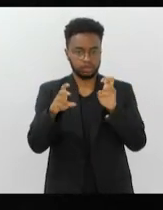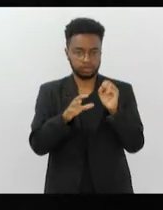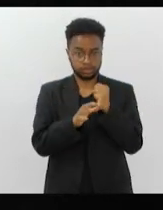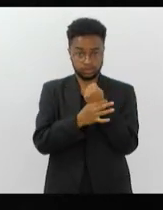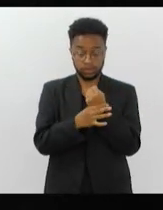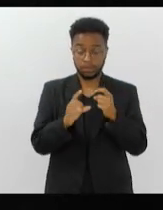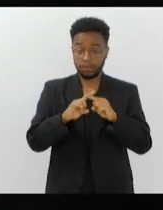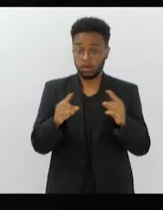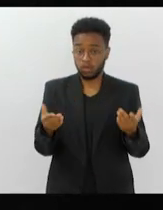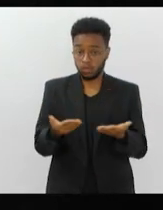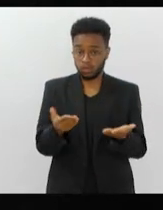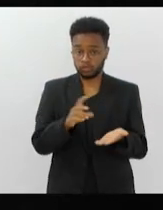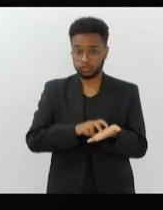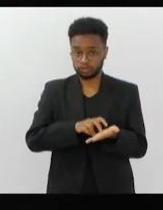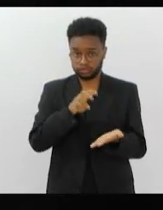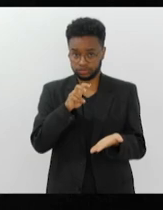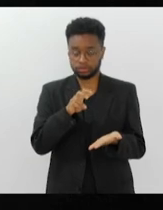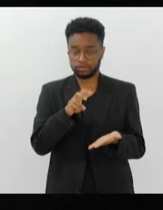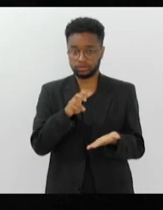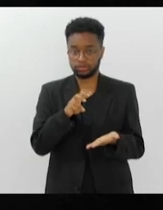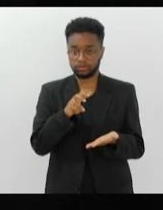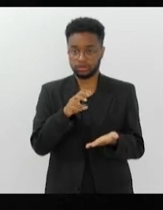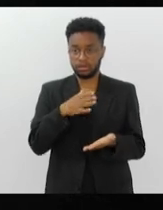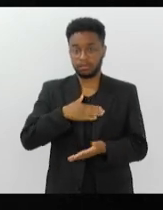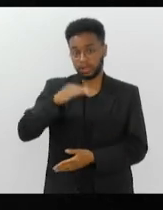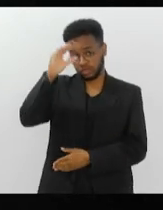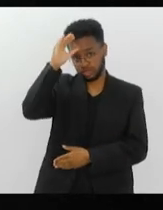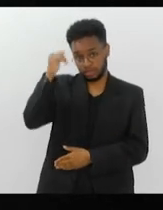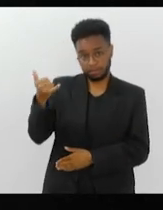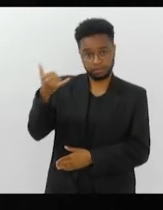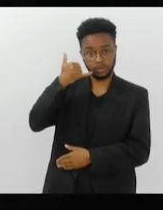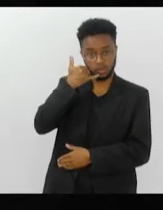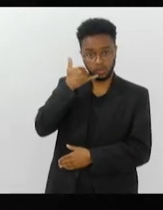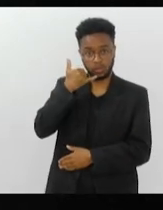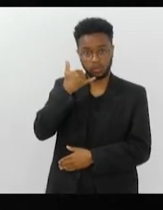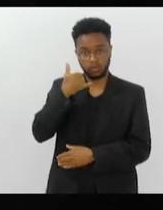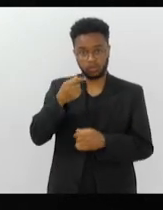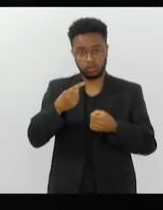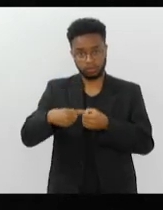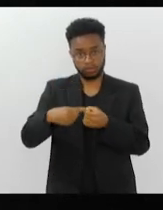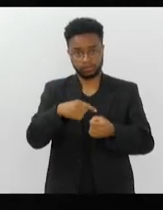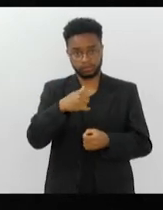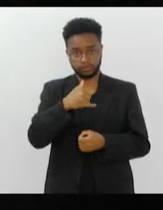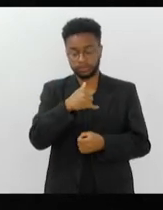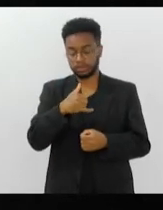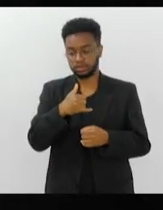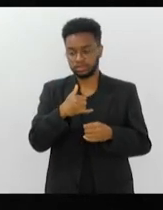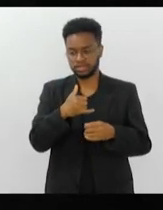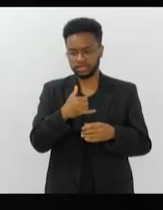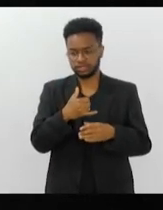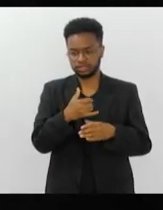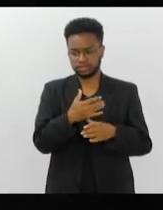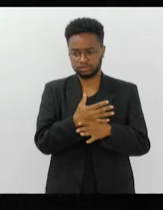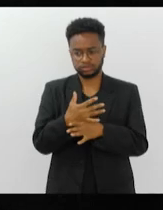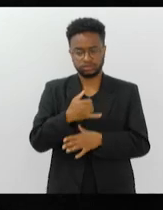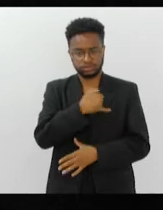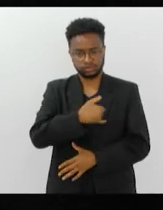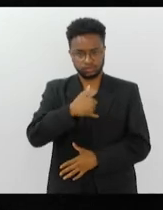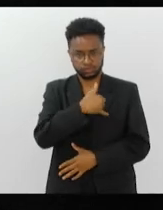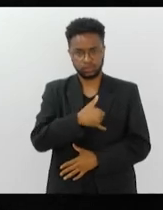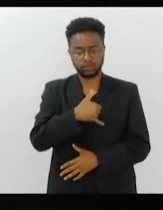hoje de manhã cedo, né, uma tia me me ligou de São João de Miriti, né, que São João de Miriti hoje ficou ilhada,